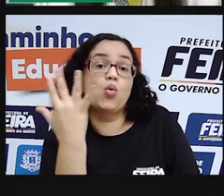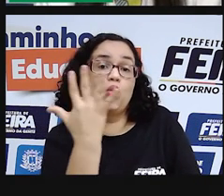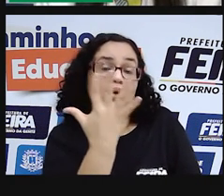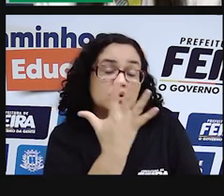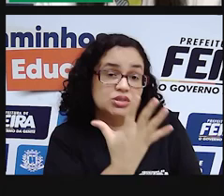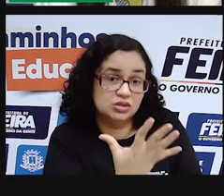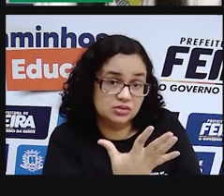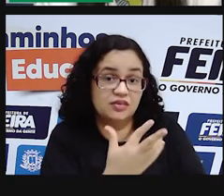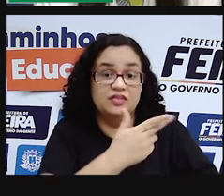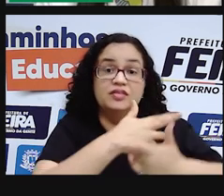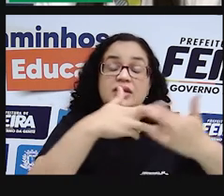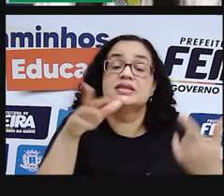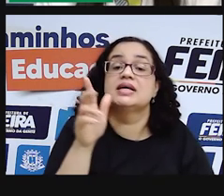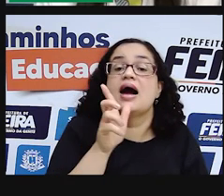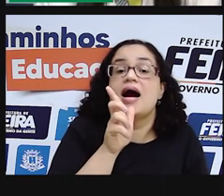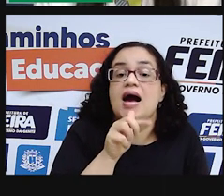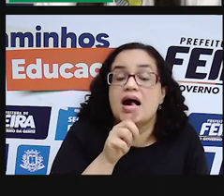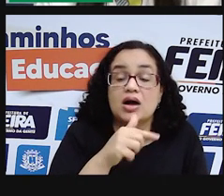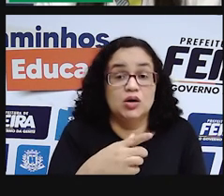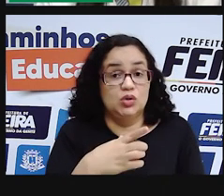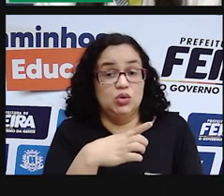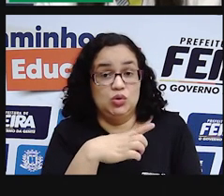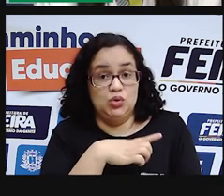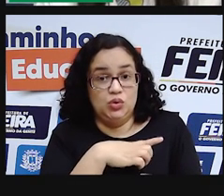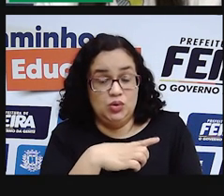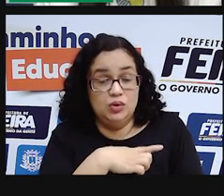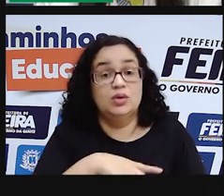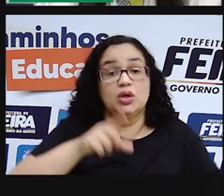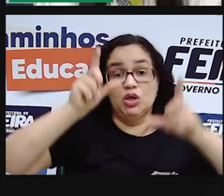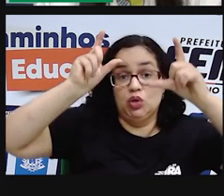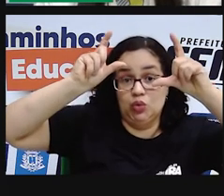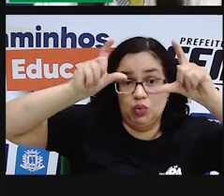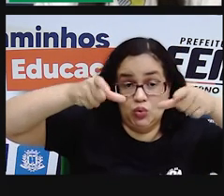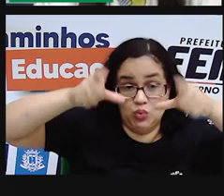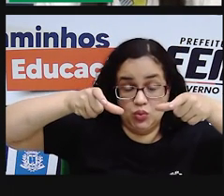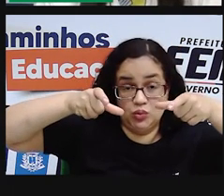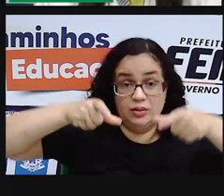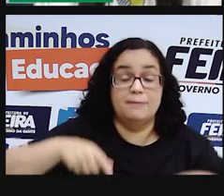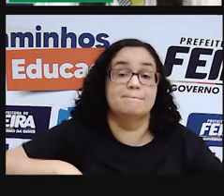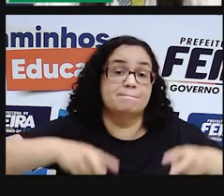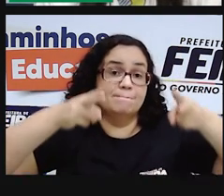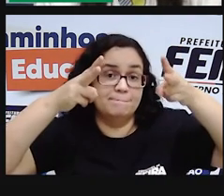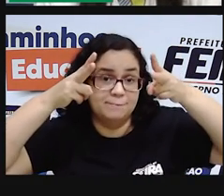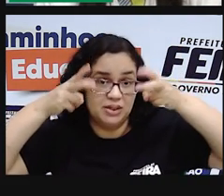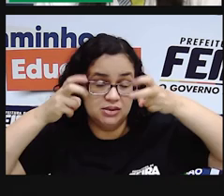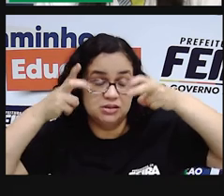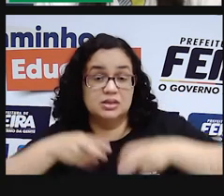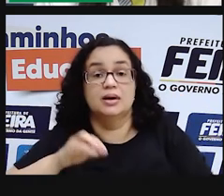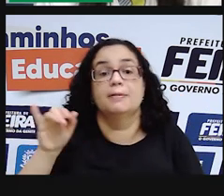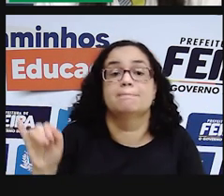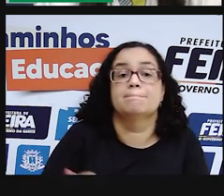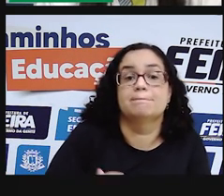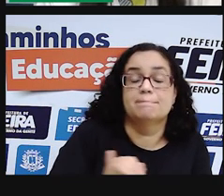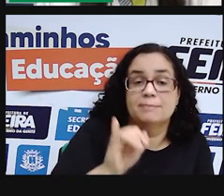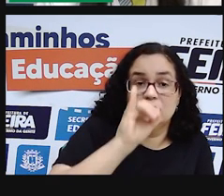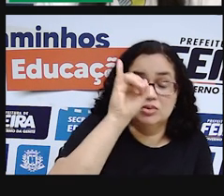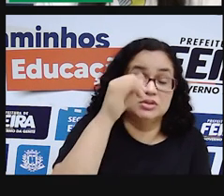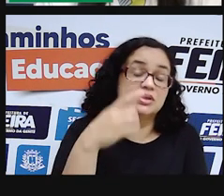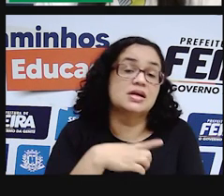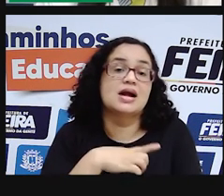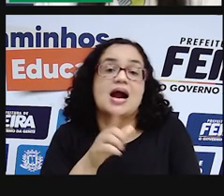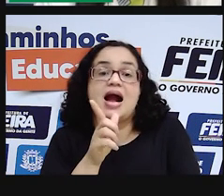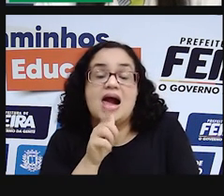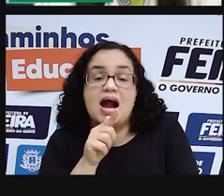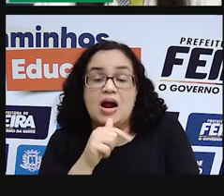de fontes de água que existia, né? Naquele local, a gente percebe a importância que a água tem